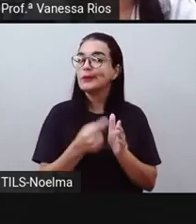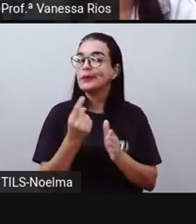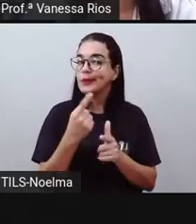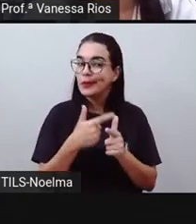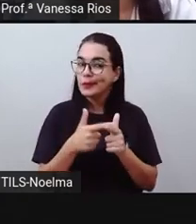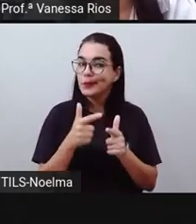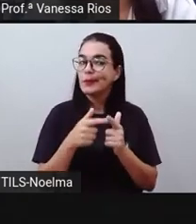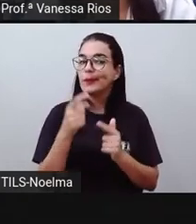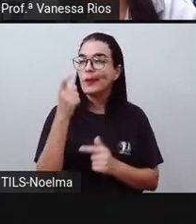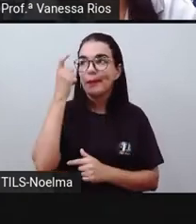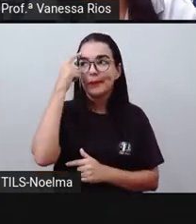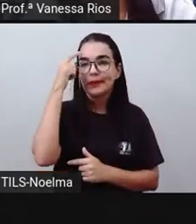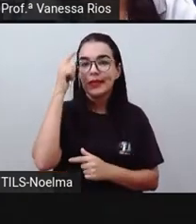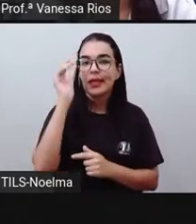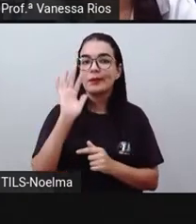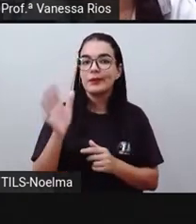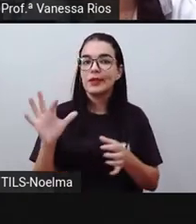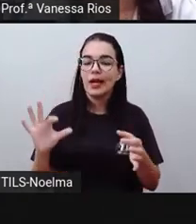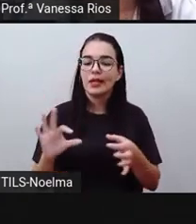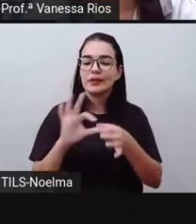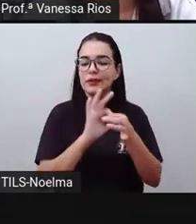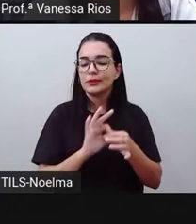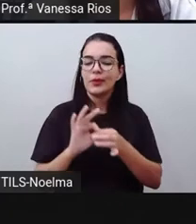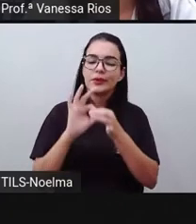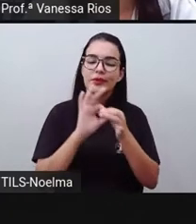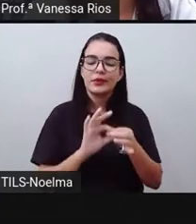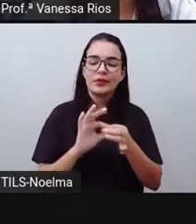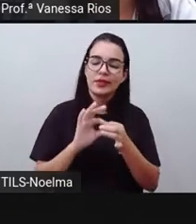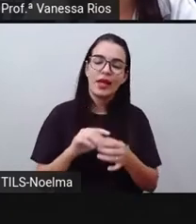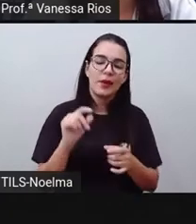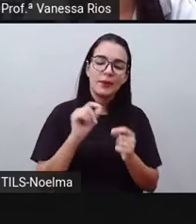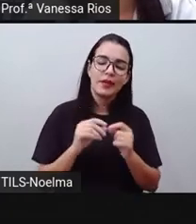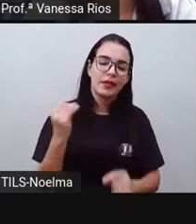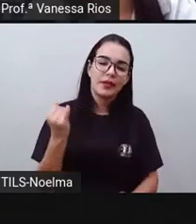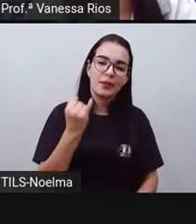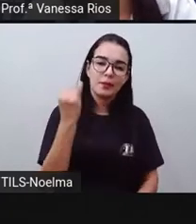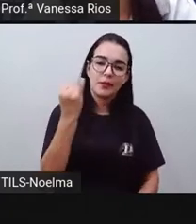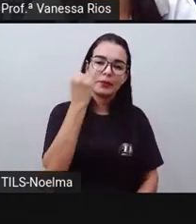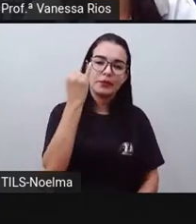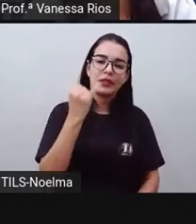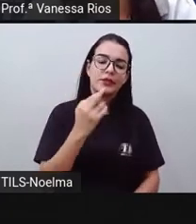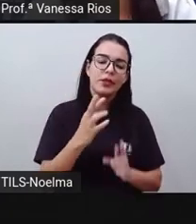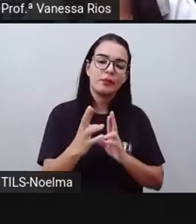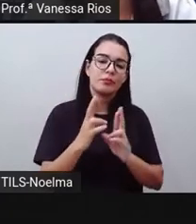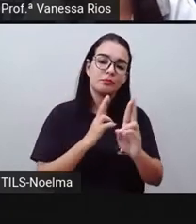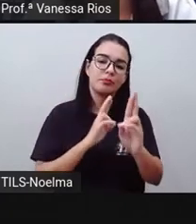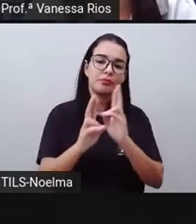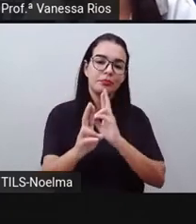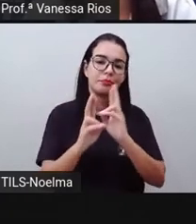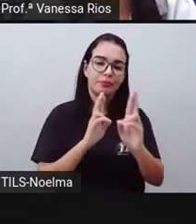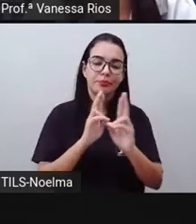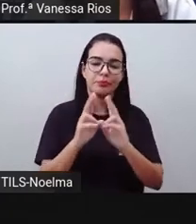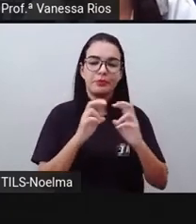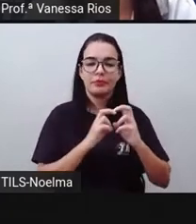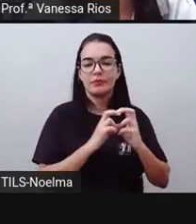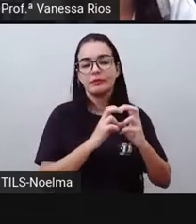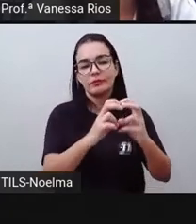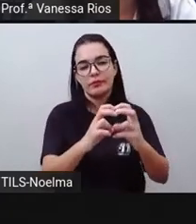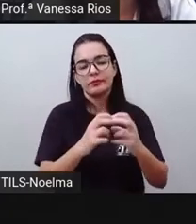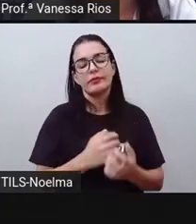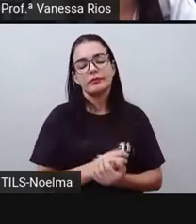pensar e já associar a esta forma tão importante de transporte, que é o transporte